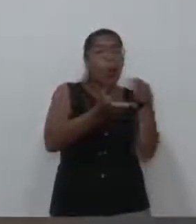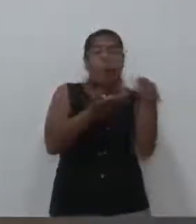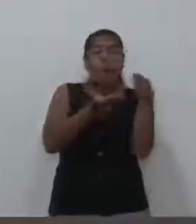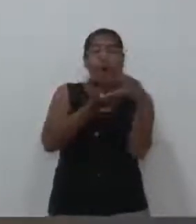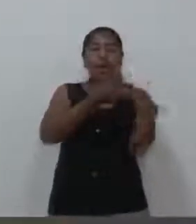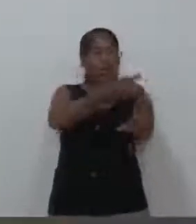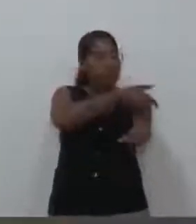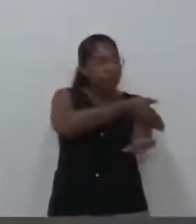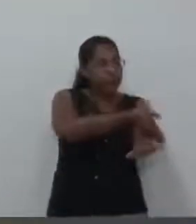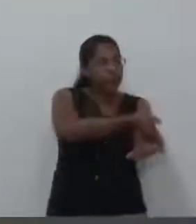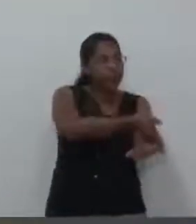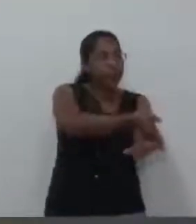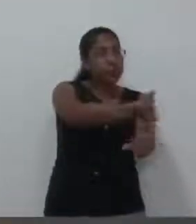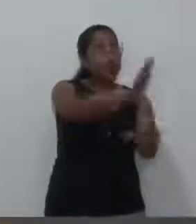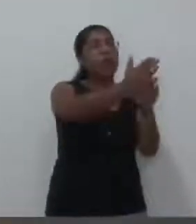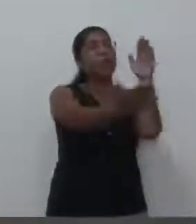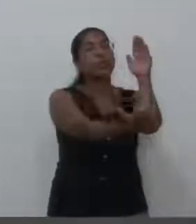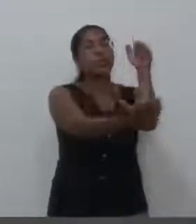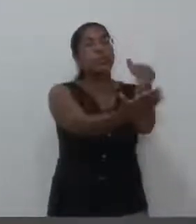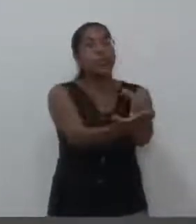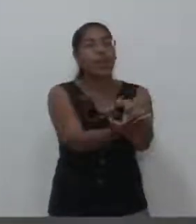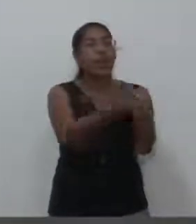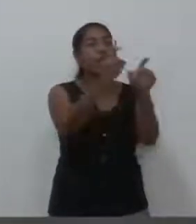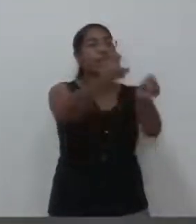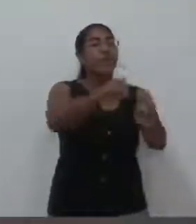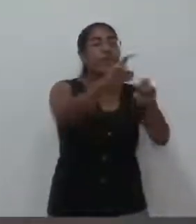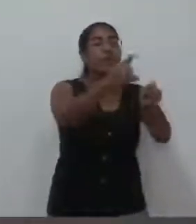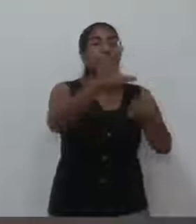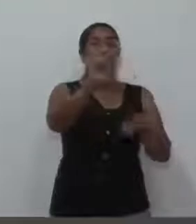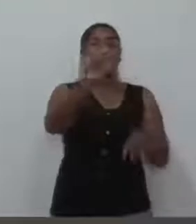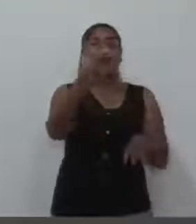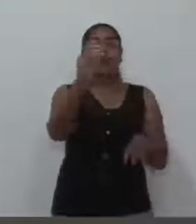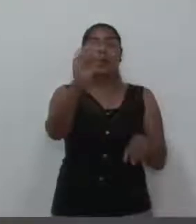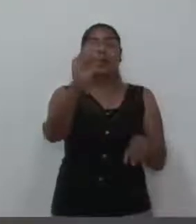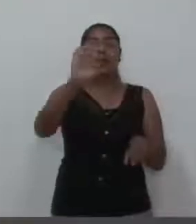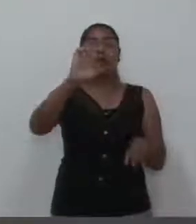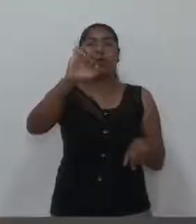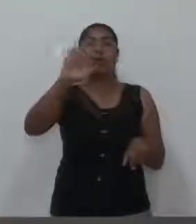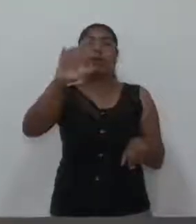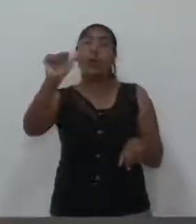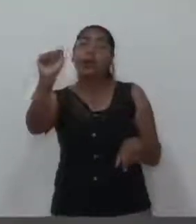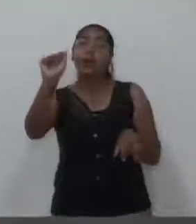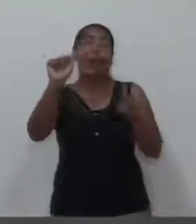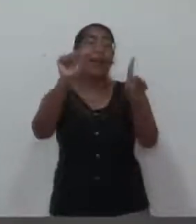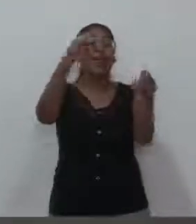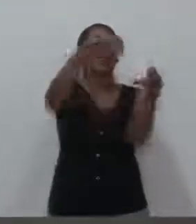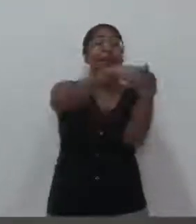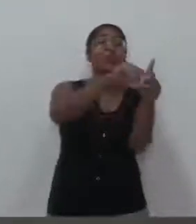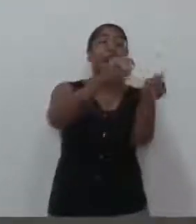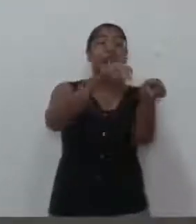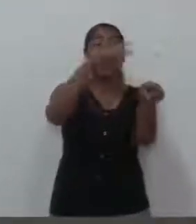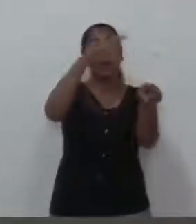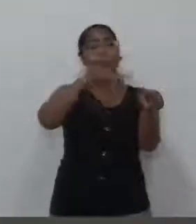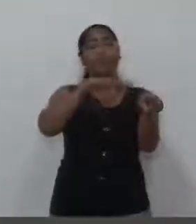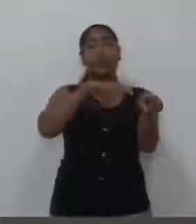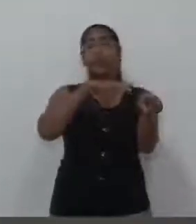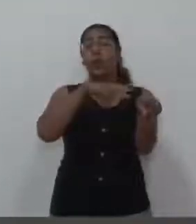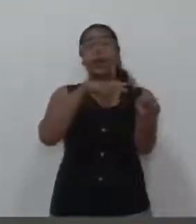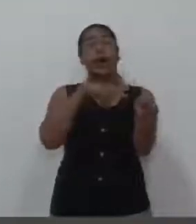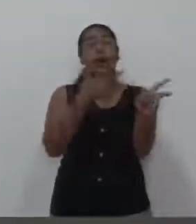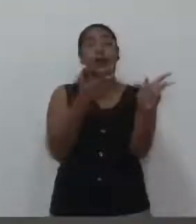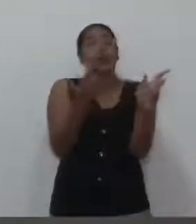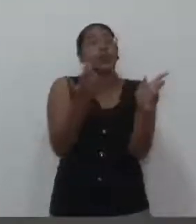portaria da Fazenda Cachoeira, porque dali para dentro é propriedade particular, logo não pode existir rua pública numa propriedade